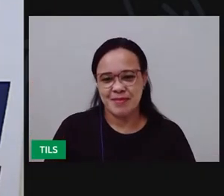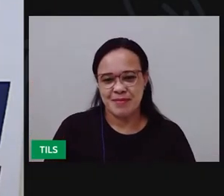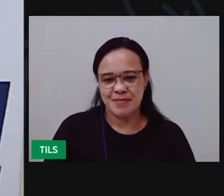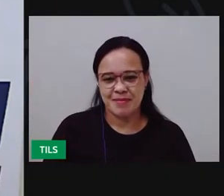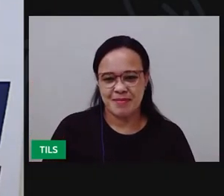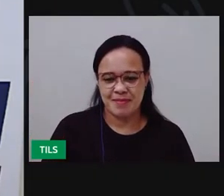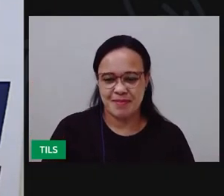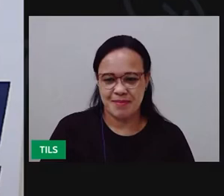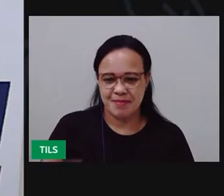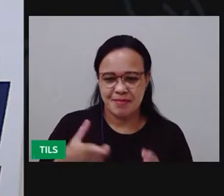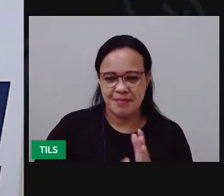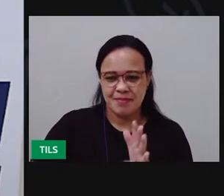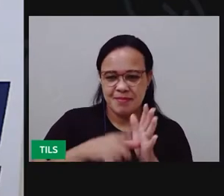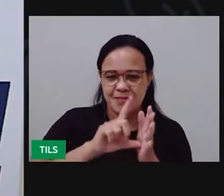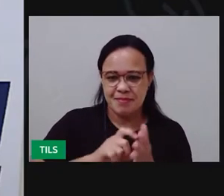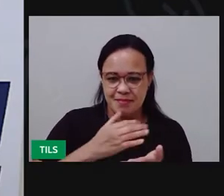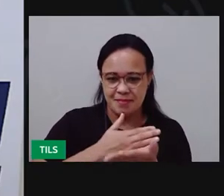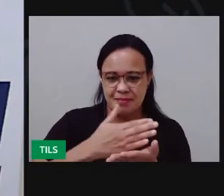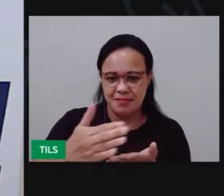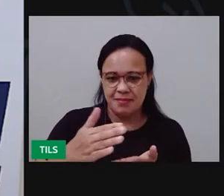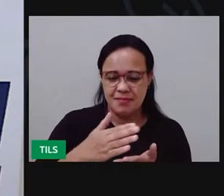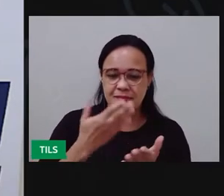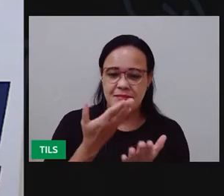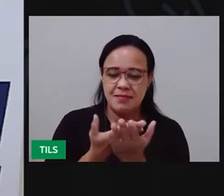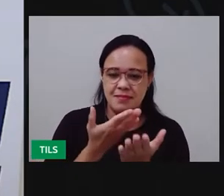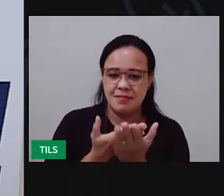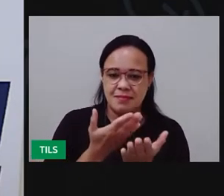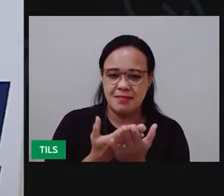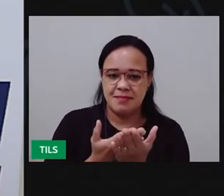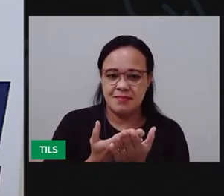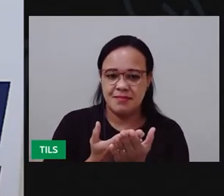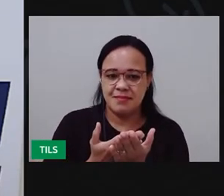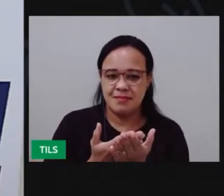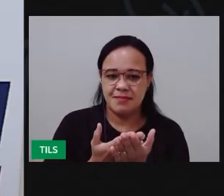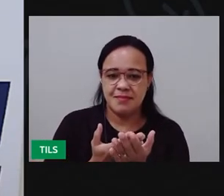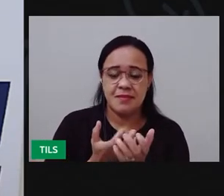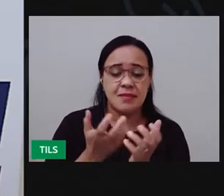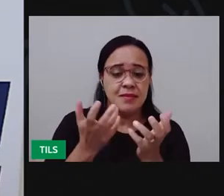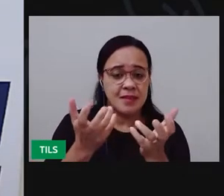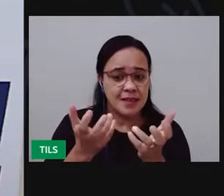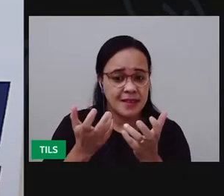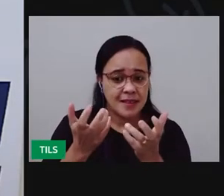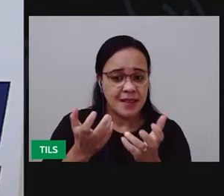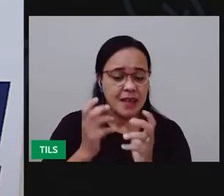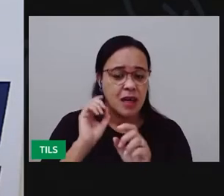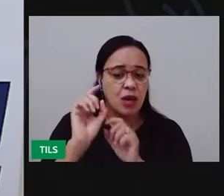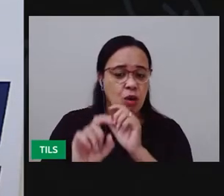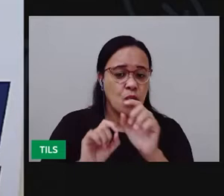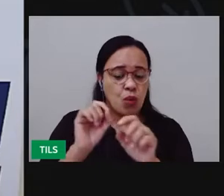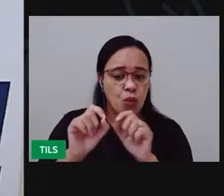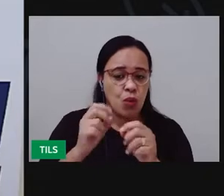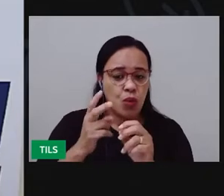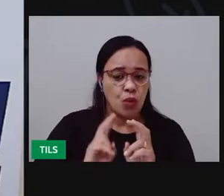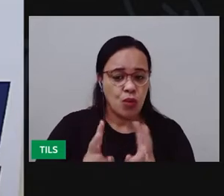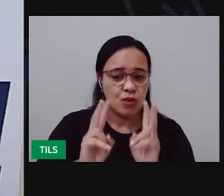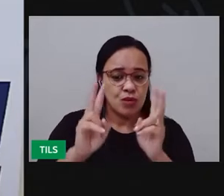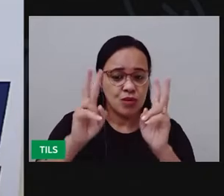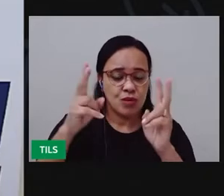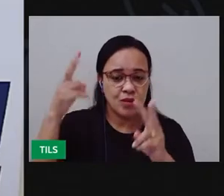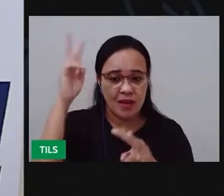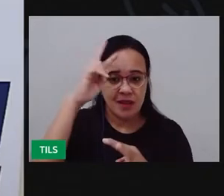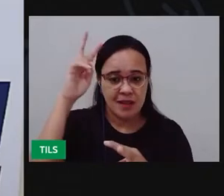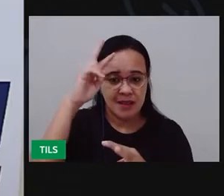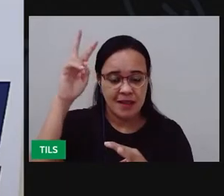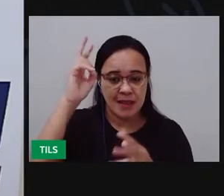antes de iniciar a aula, eu quero continuar a leitura daquela literatura de cordel que a gente iniciou na aula